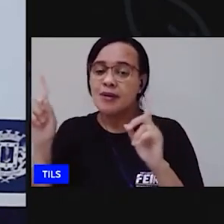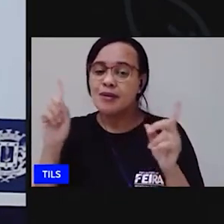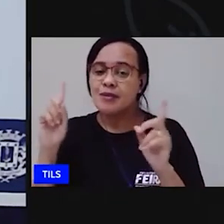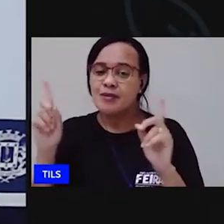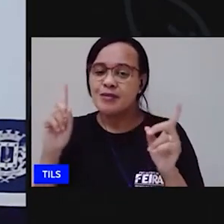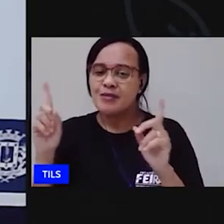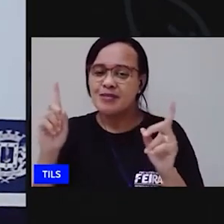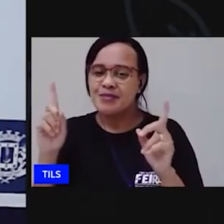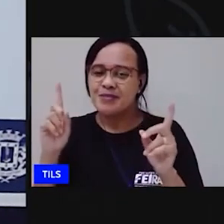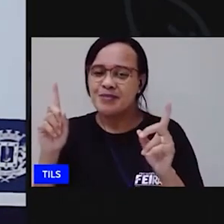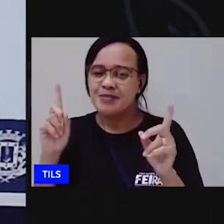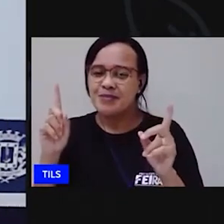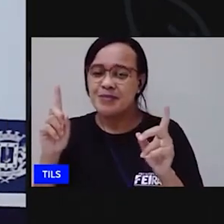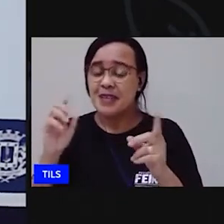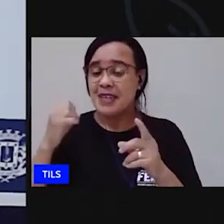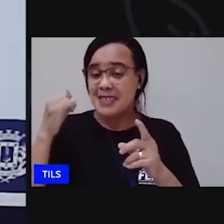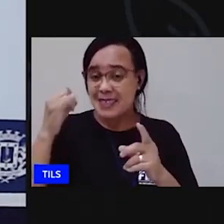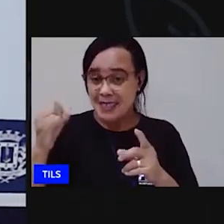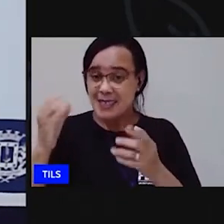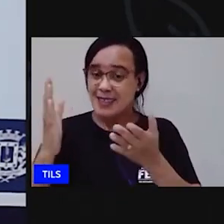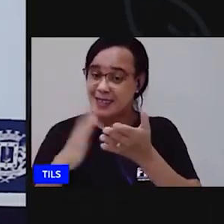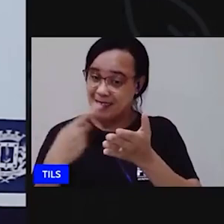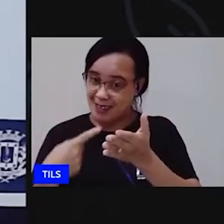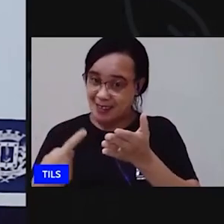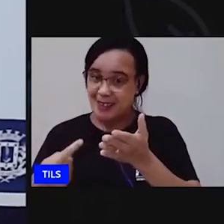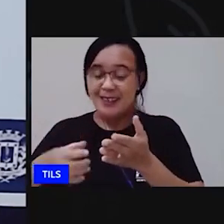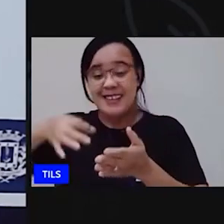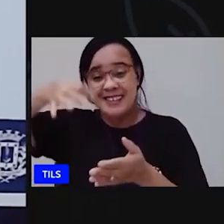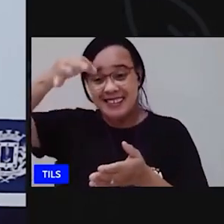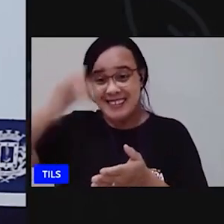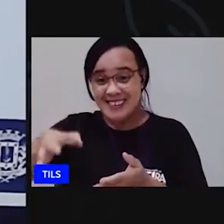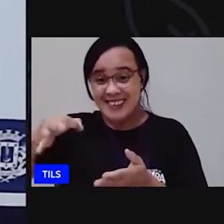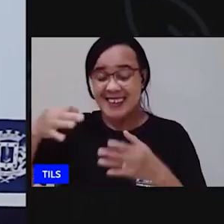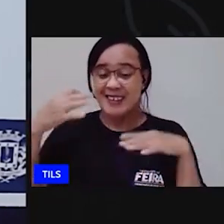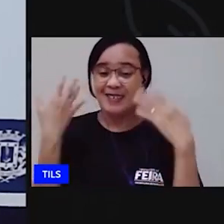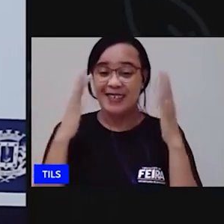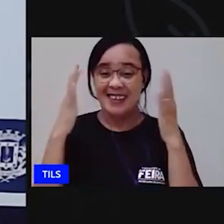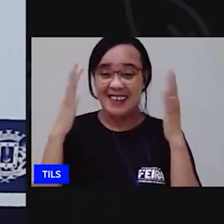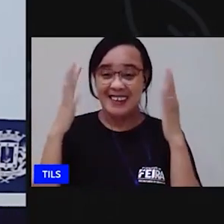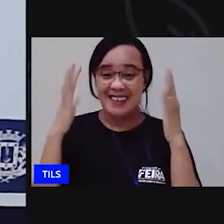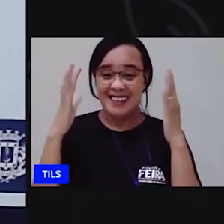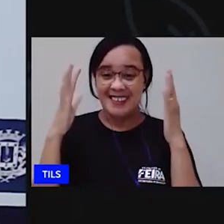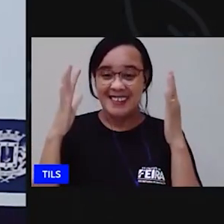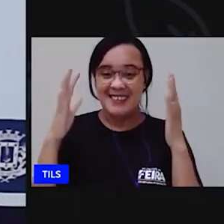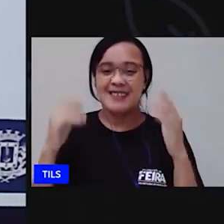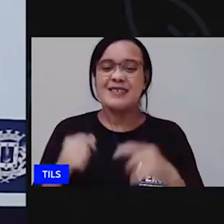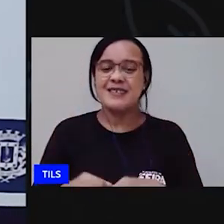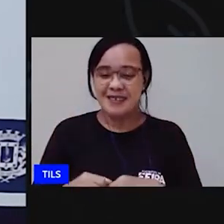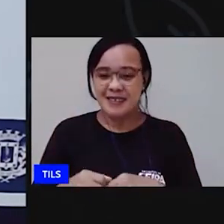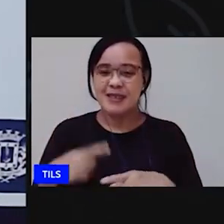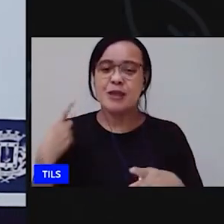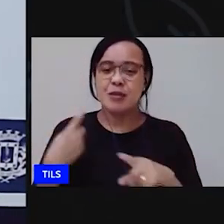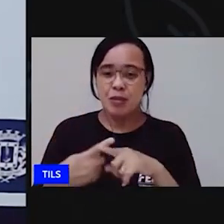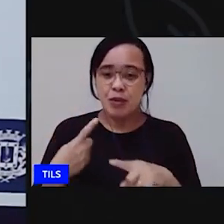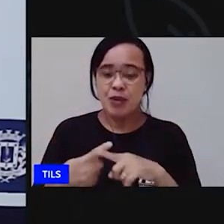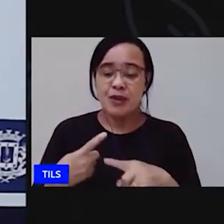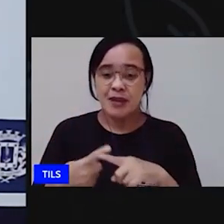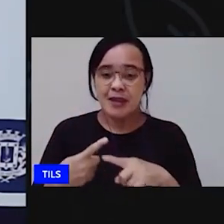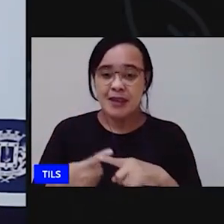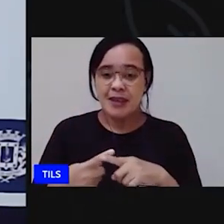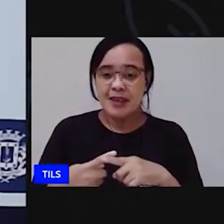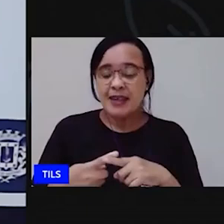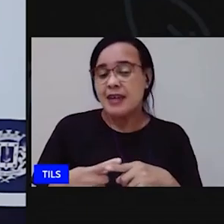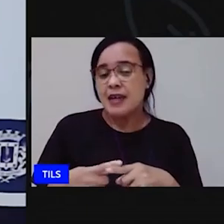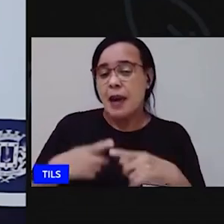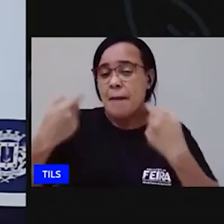quem disse caderno acertou é o caderno então você utilizou que sentido pra pra descobrir